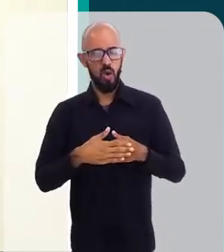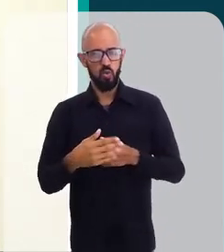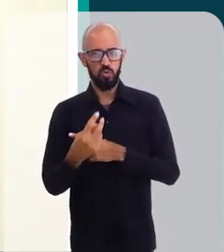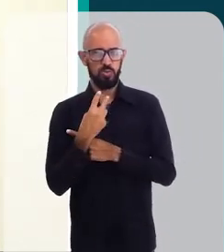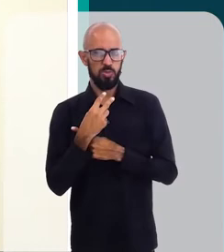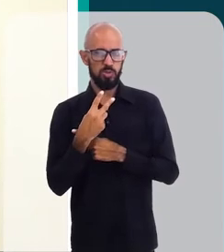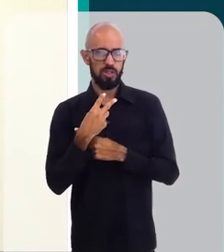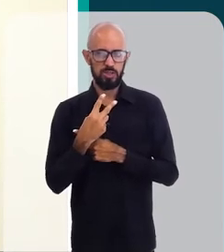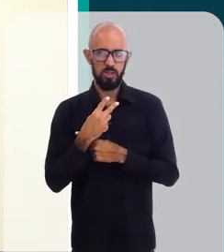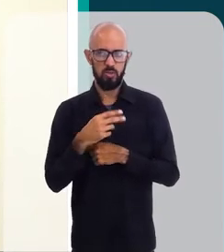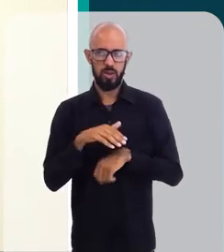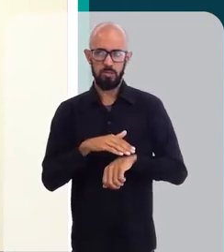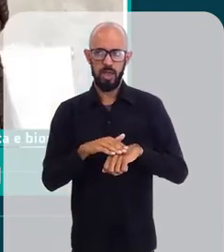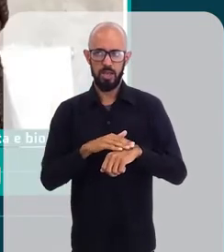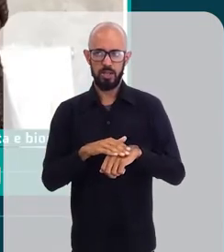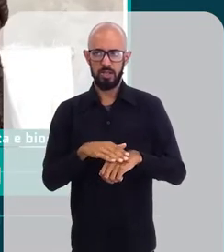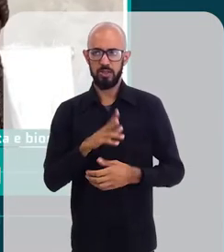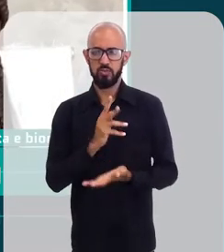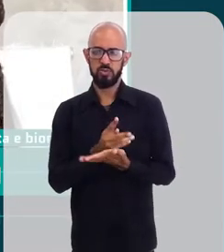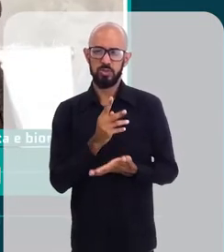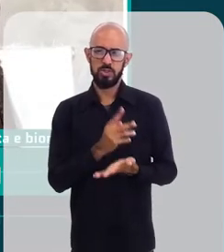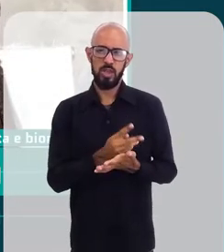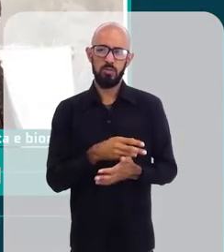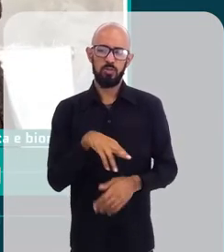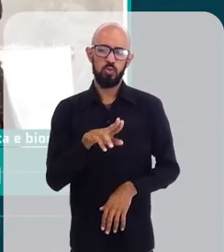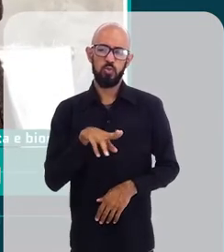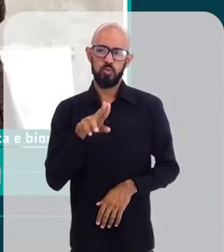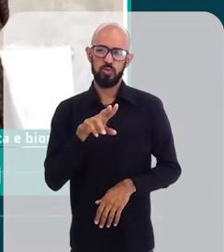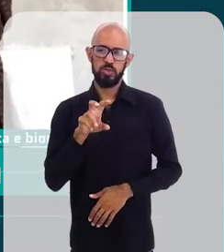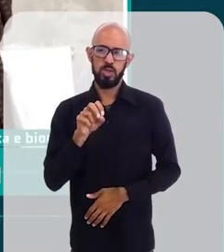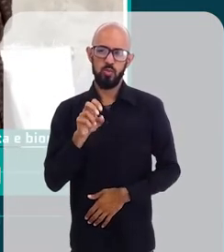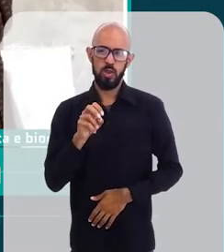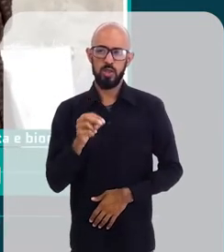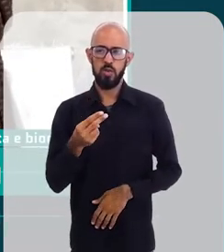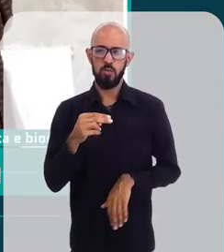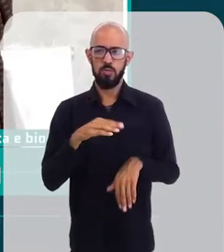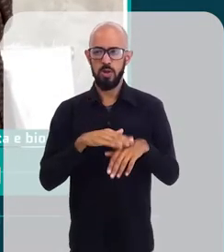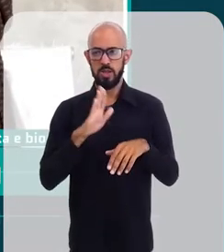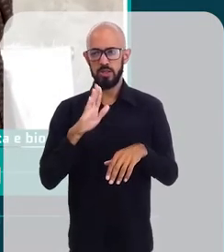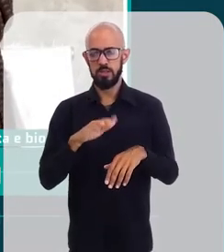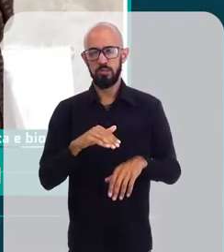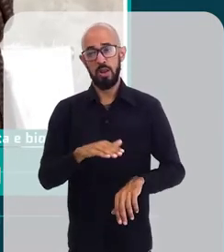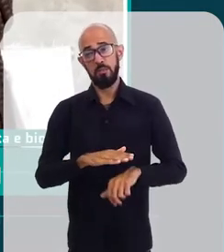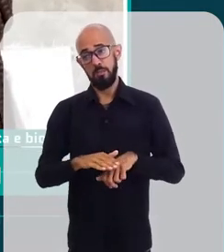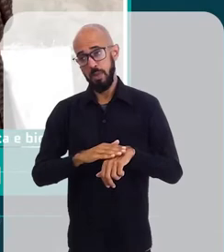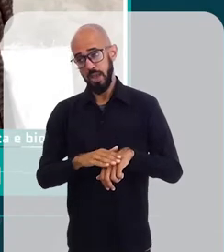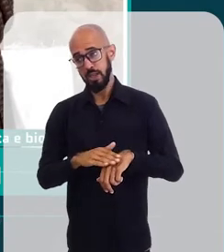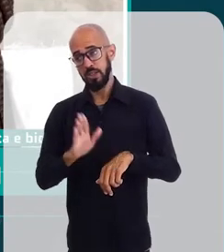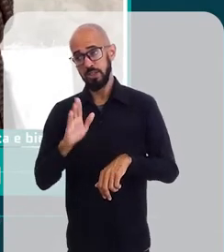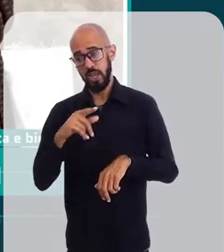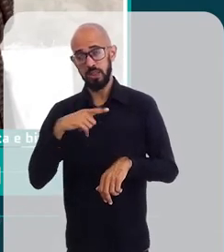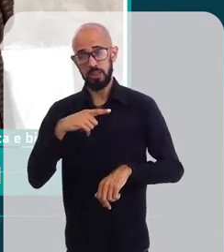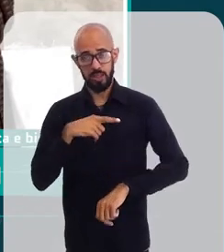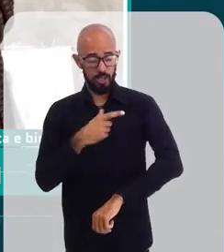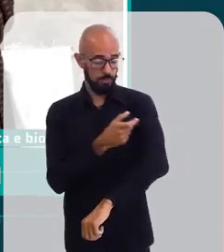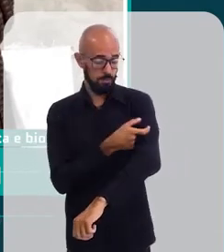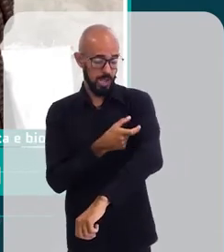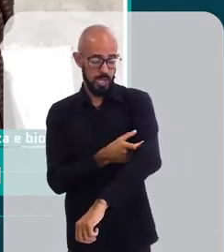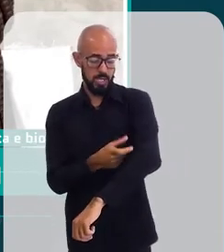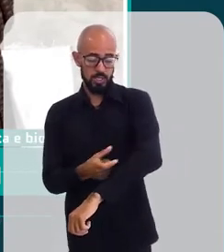fotoprotegido. Então, eu uso sempre o filtro 50 para cima e para peles que já apresentam